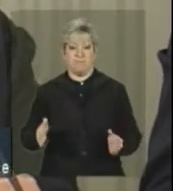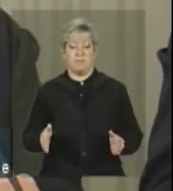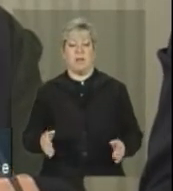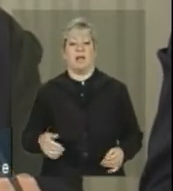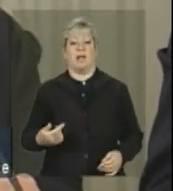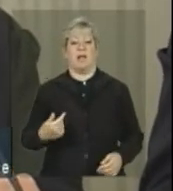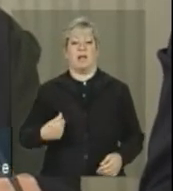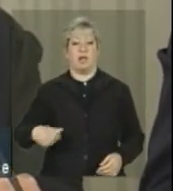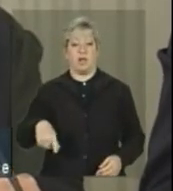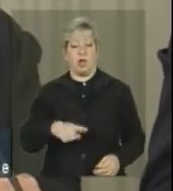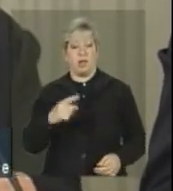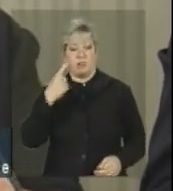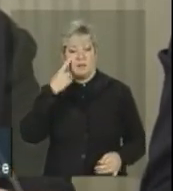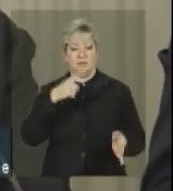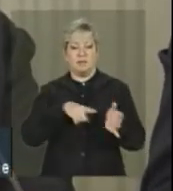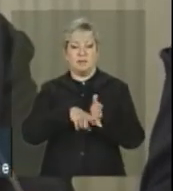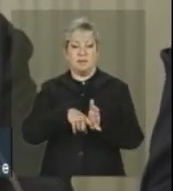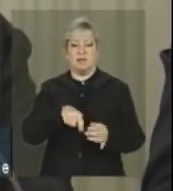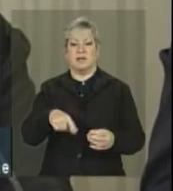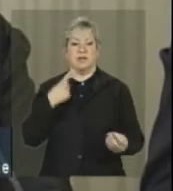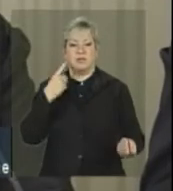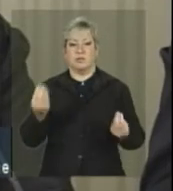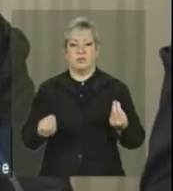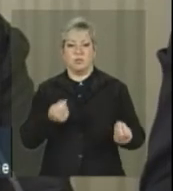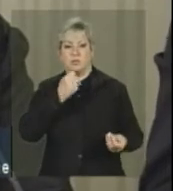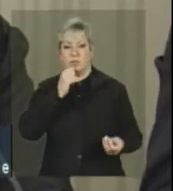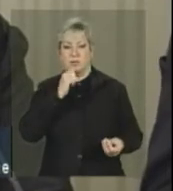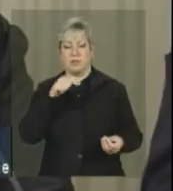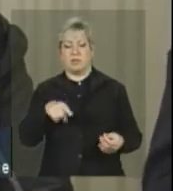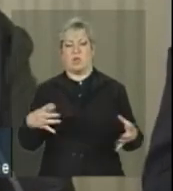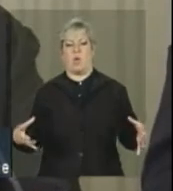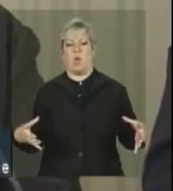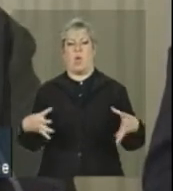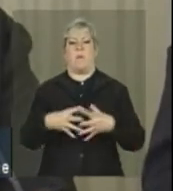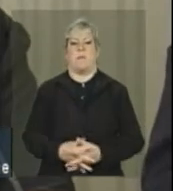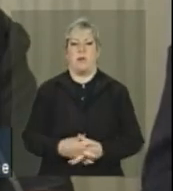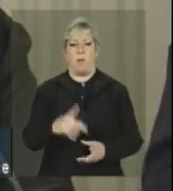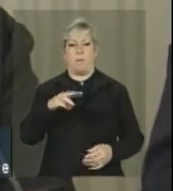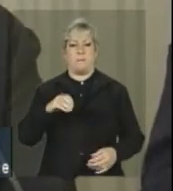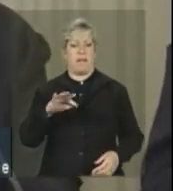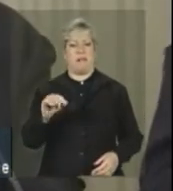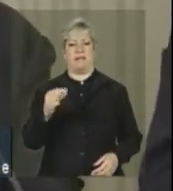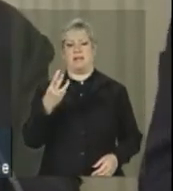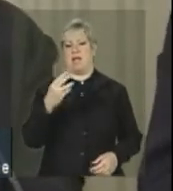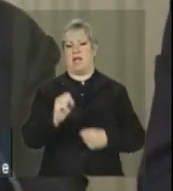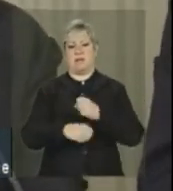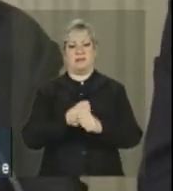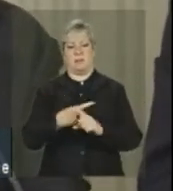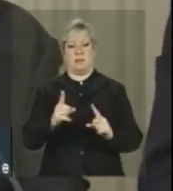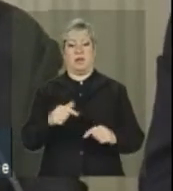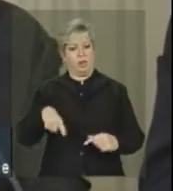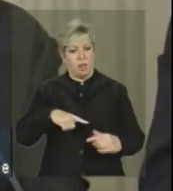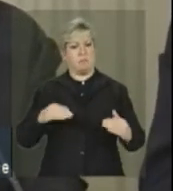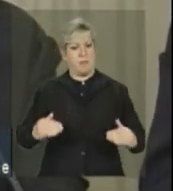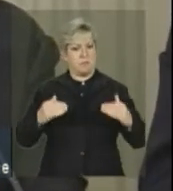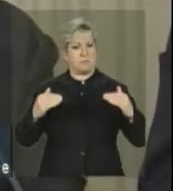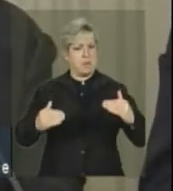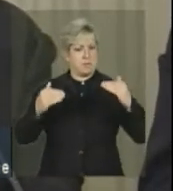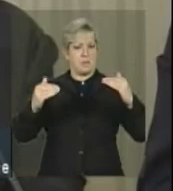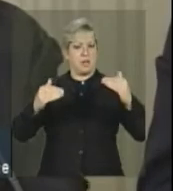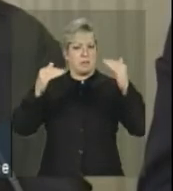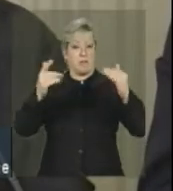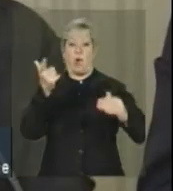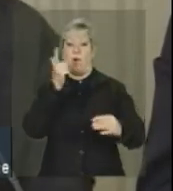que isso comprometa uma meta de três anos e meio. Estamos numa rota crescente. À medida que a gente execute essas